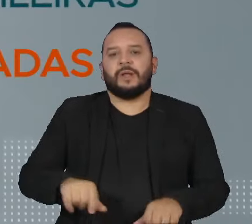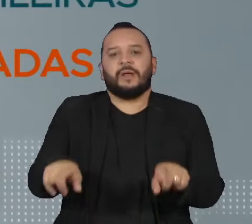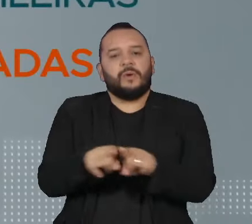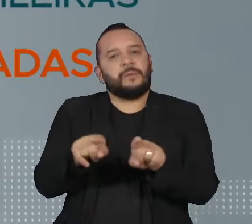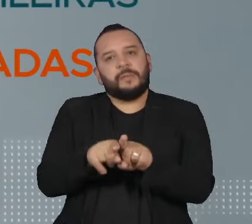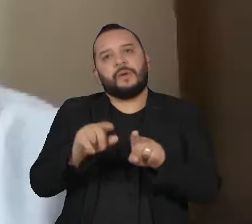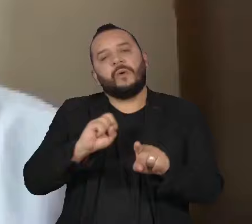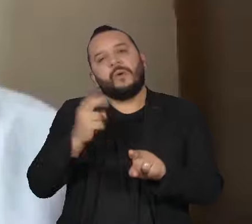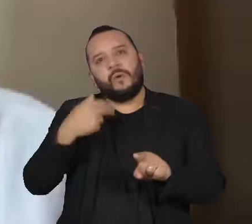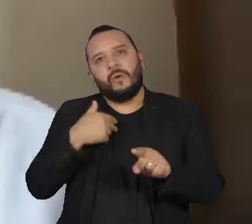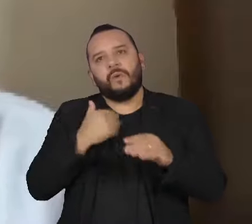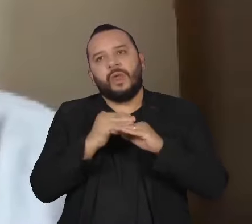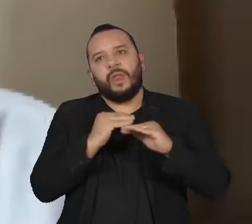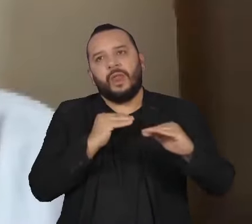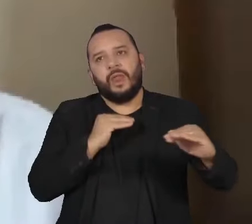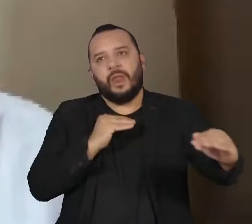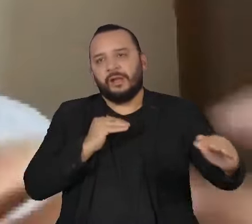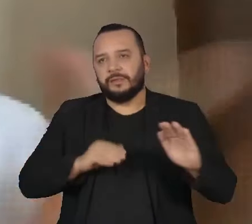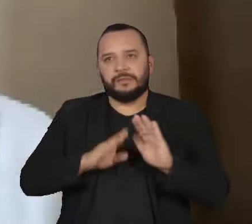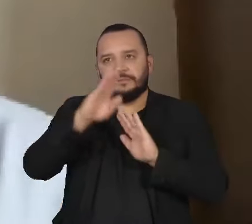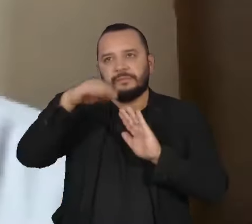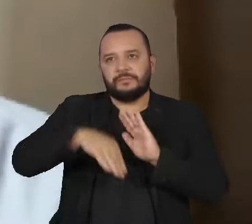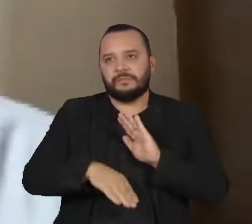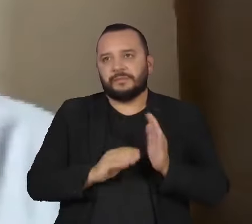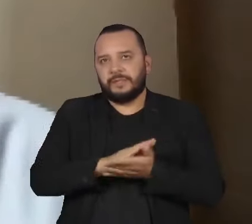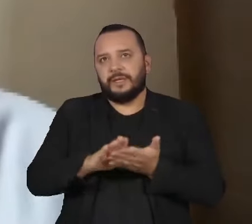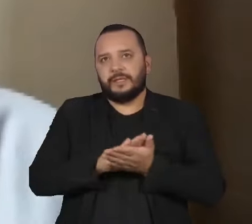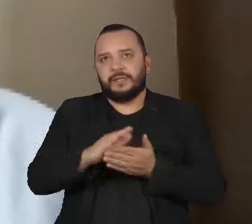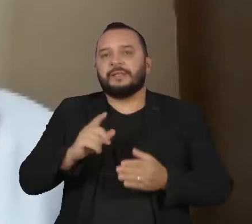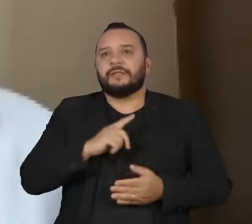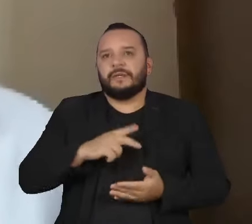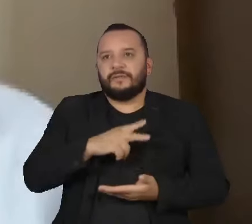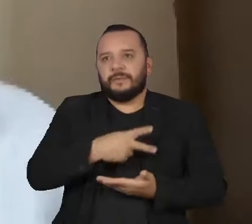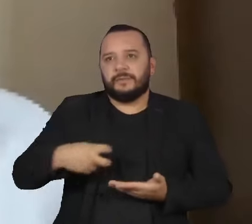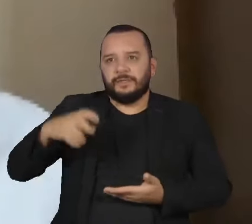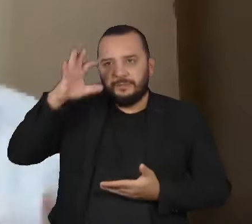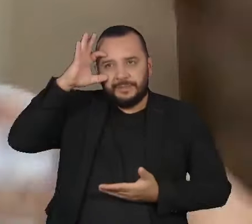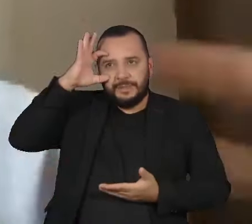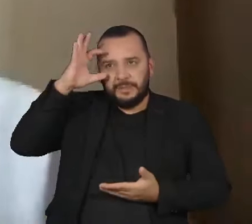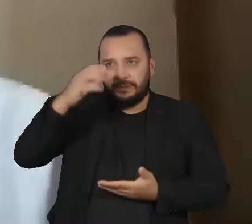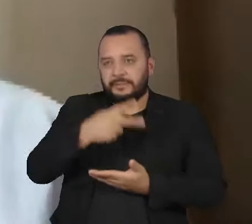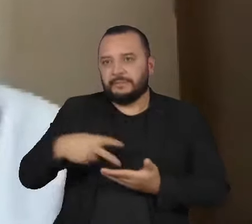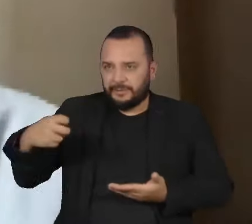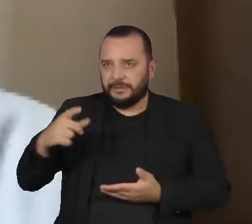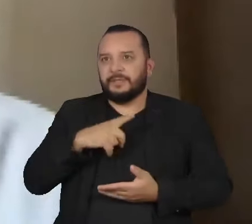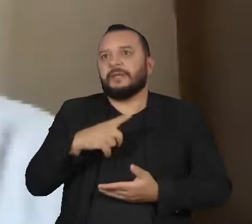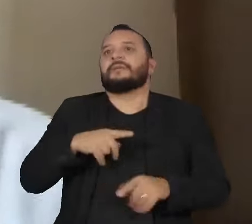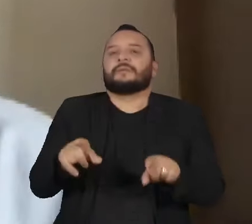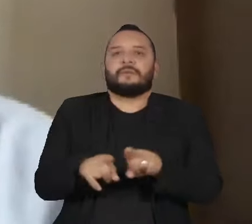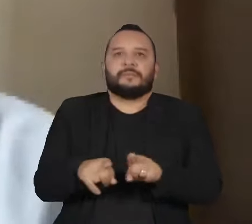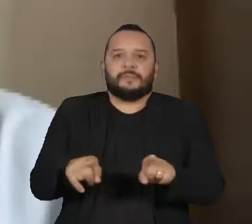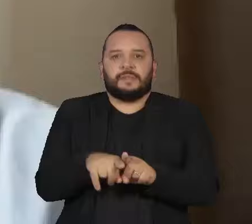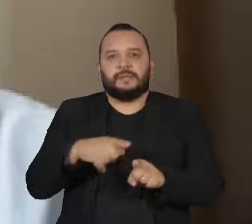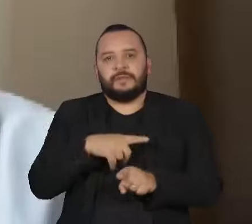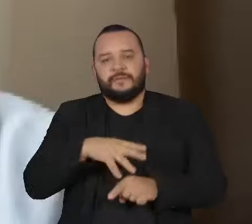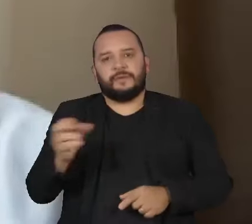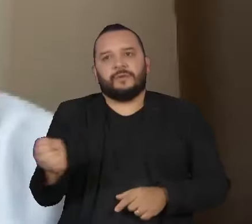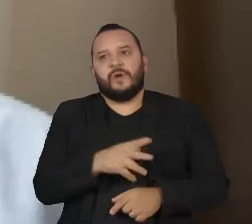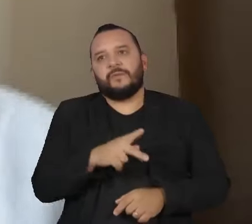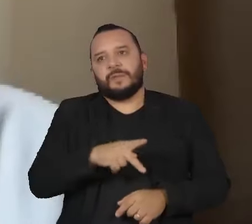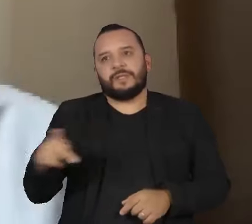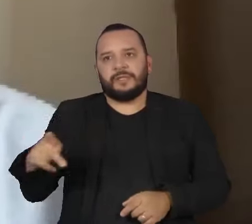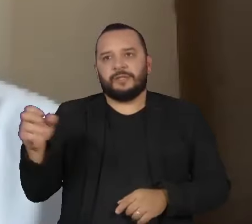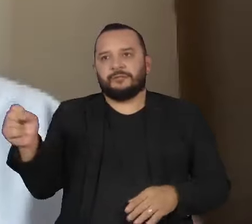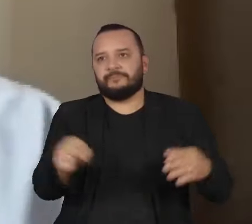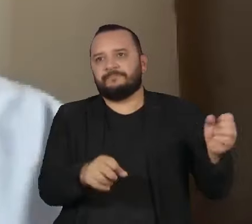estagnadas. Nós tivemos o impeachment de uma presidente, não é? Tivemos a entrada de novos presidentes